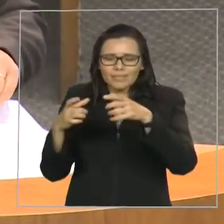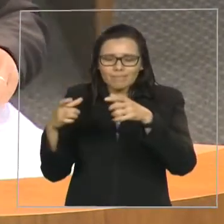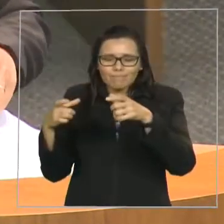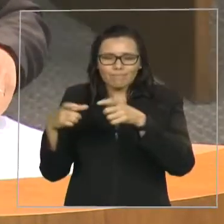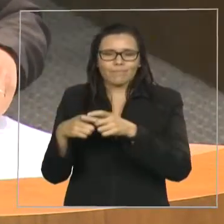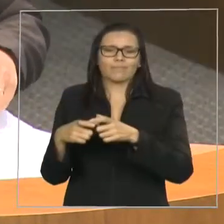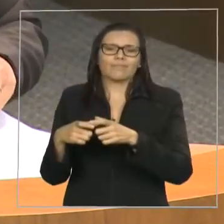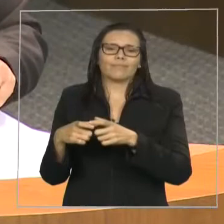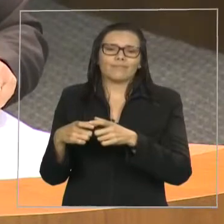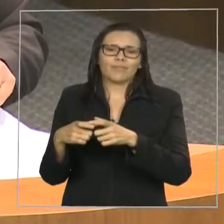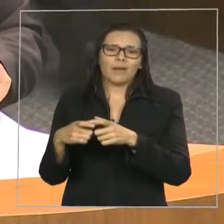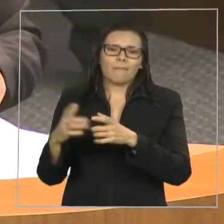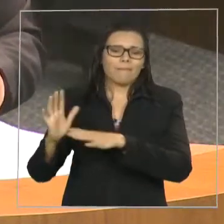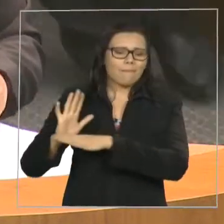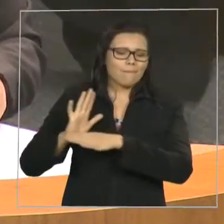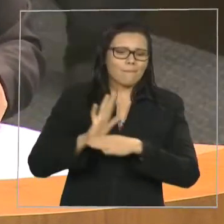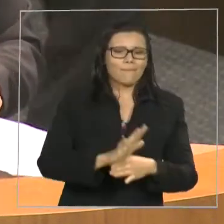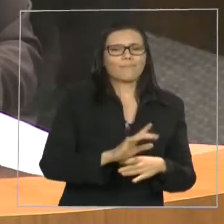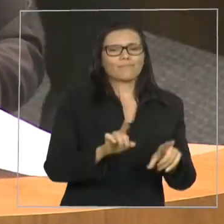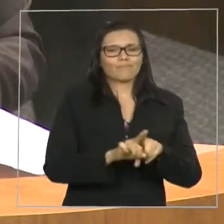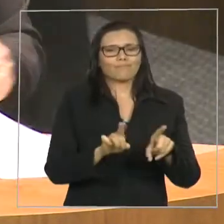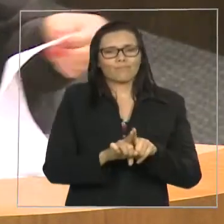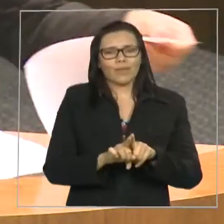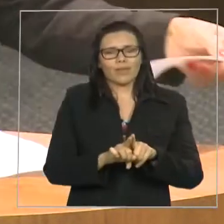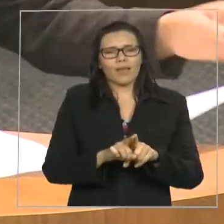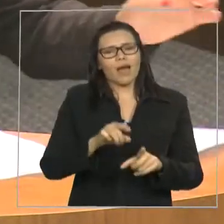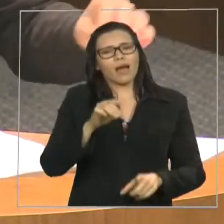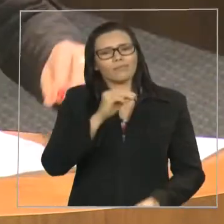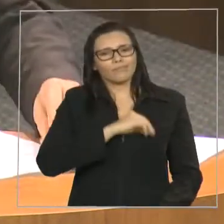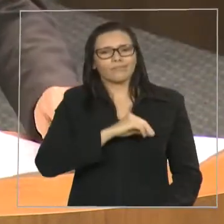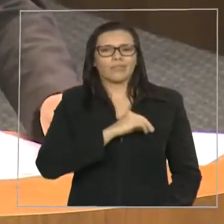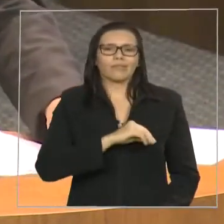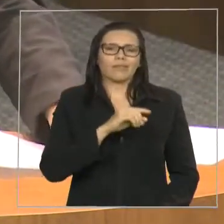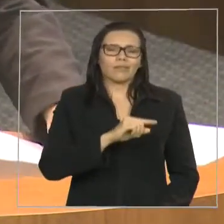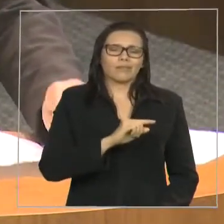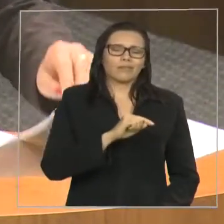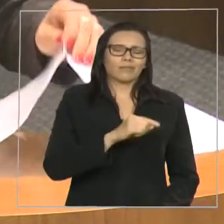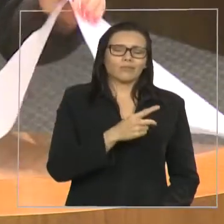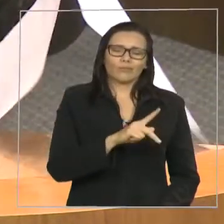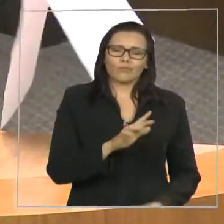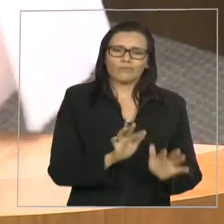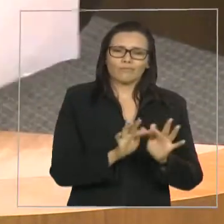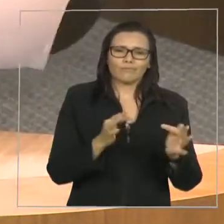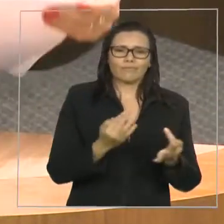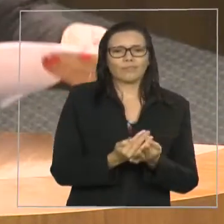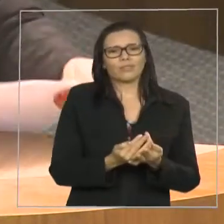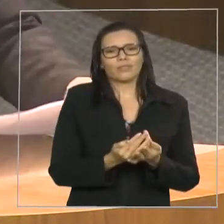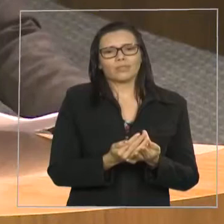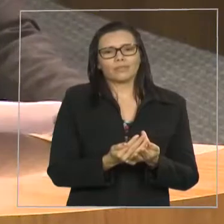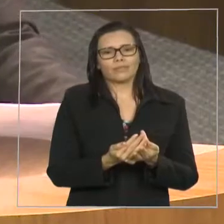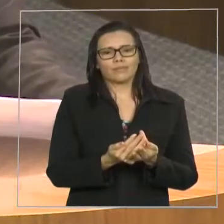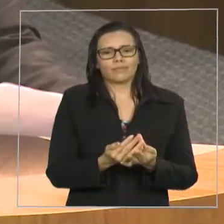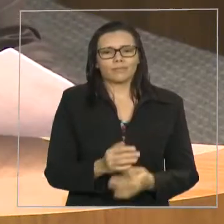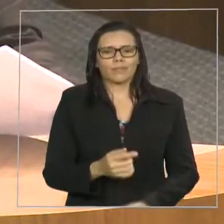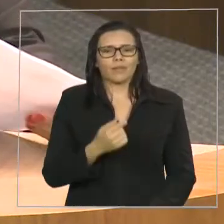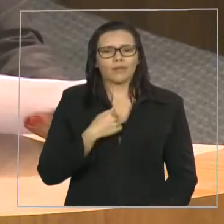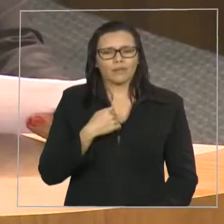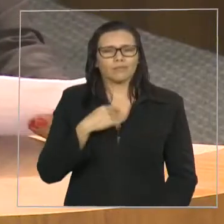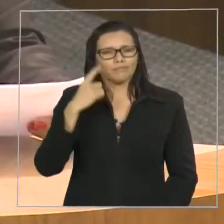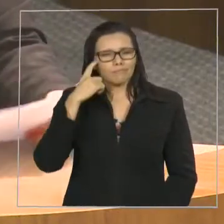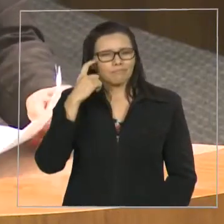Eu achei muito importante, e vendo a alegria